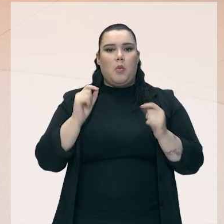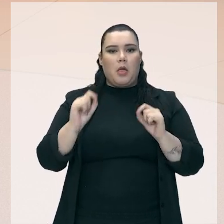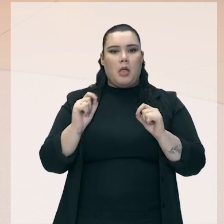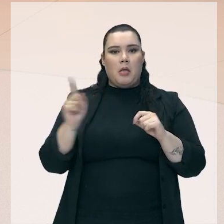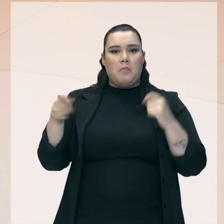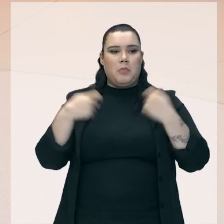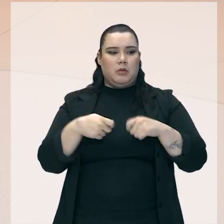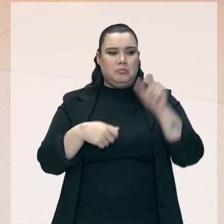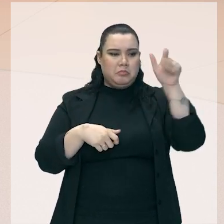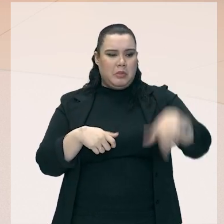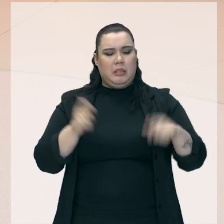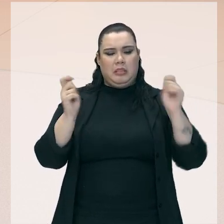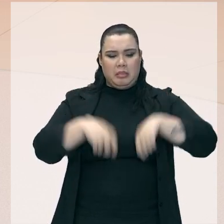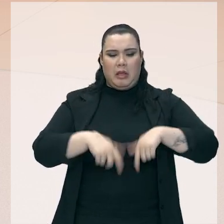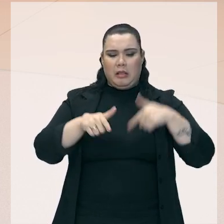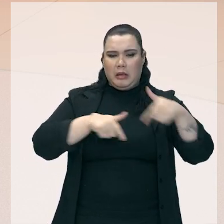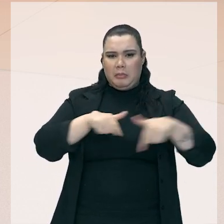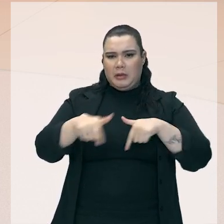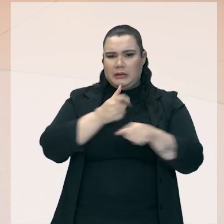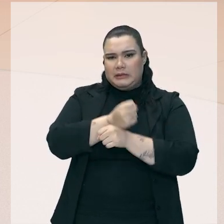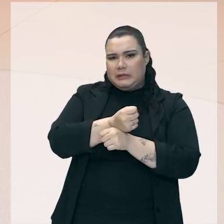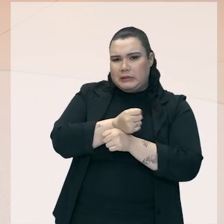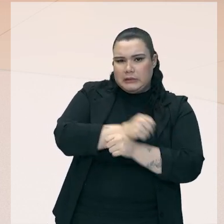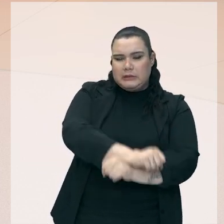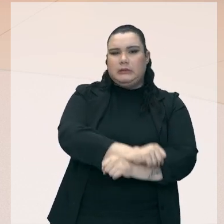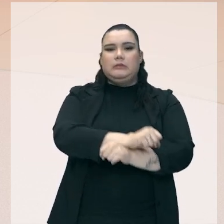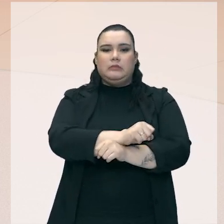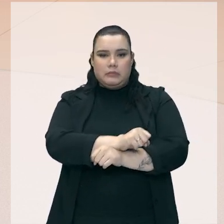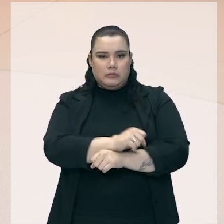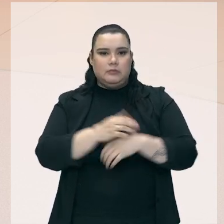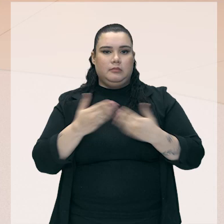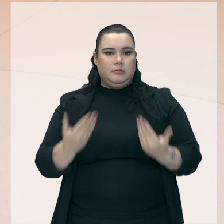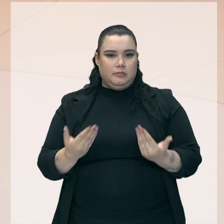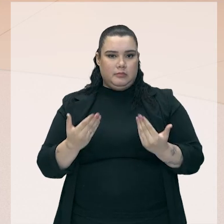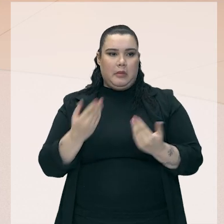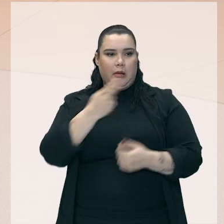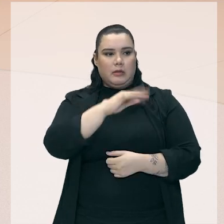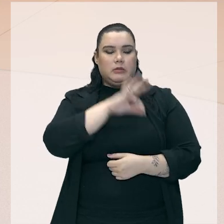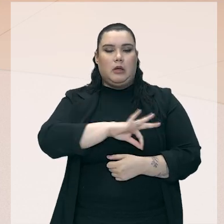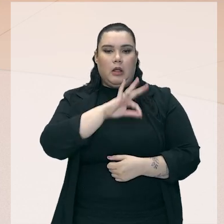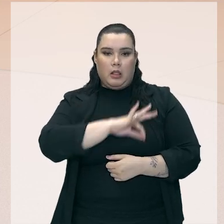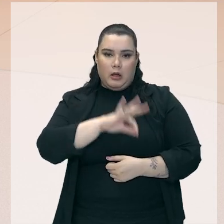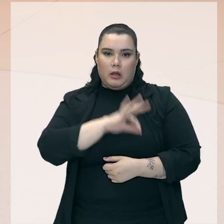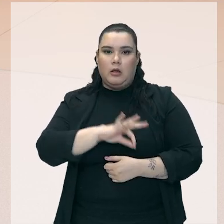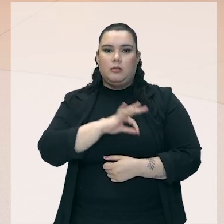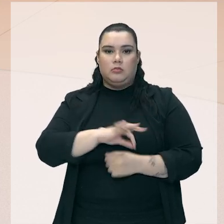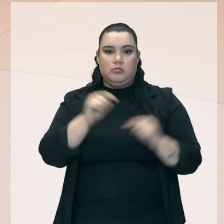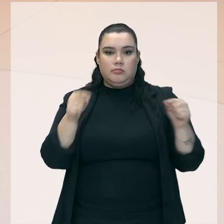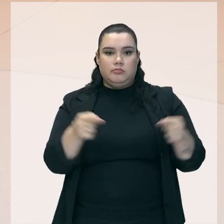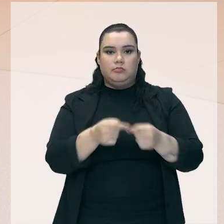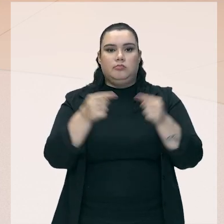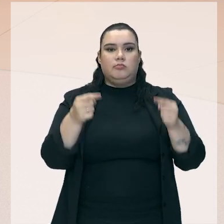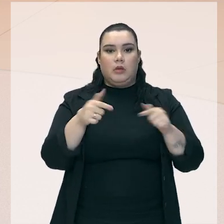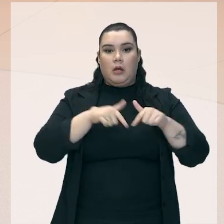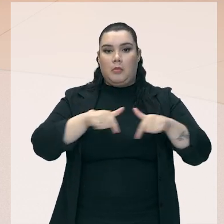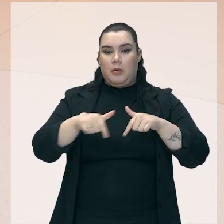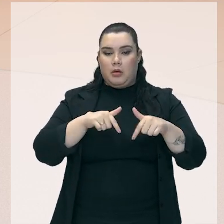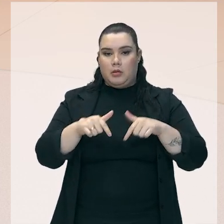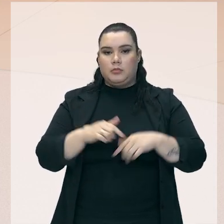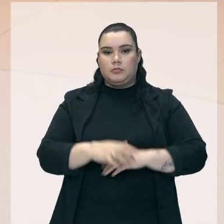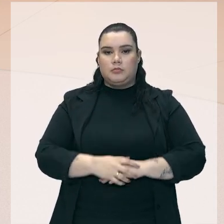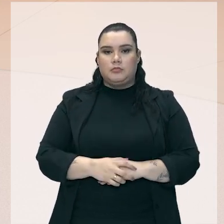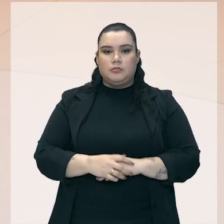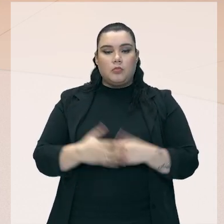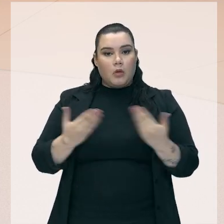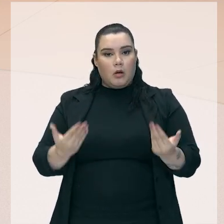o quanto ele puder trabalhar, o quanto ele tiver força, ele trabalhe e ganhe o dinheiro dele ali de acordo com o seu trabalho, né. Então,